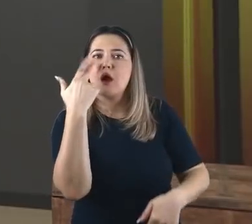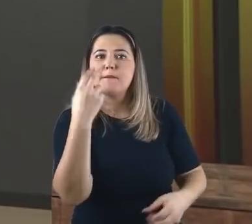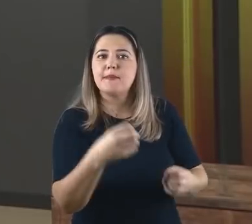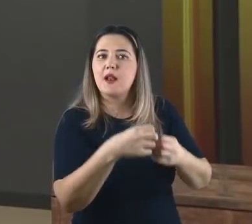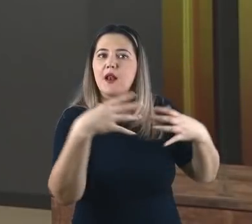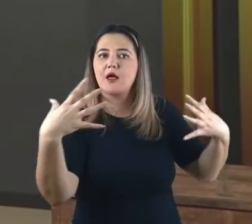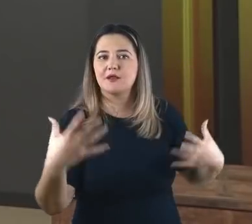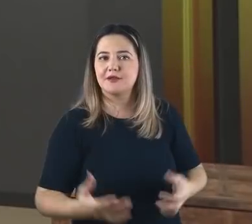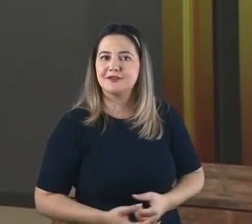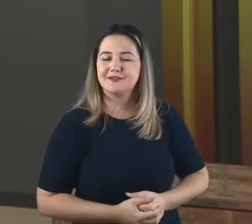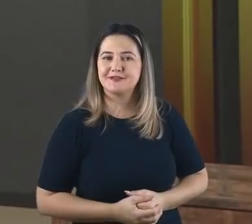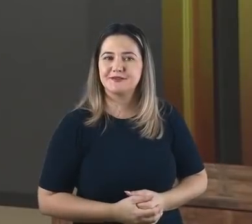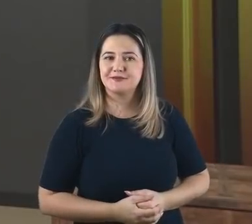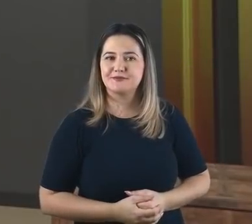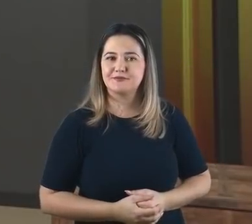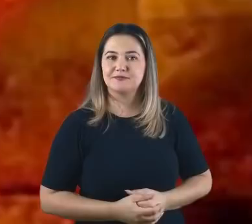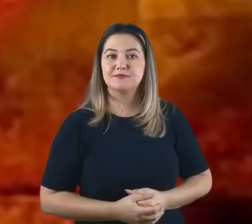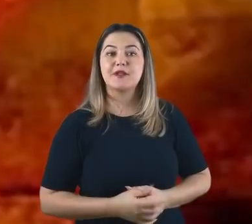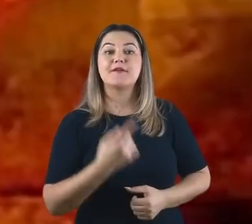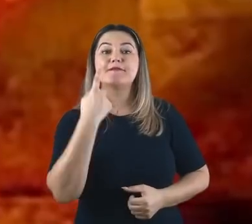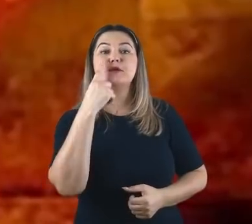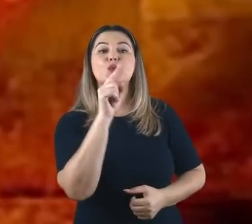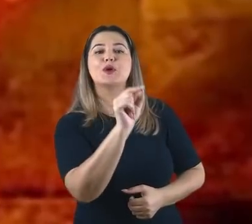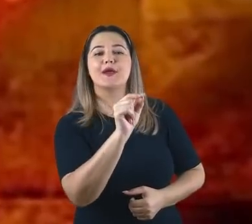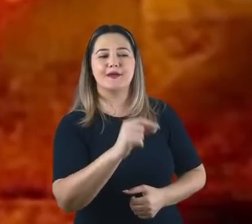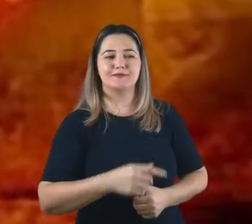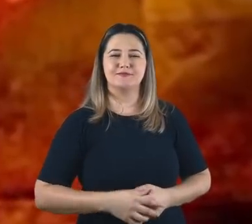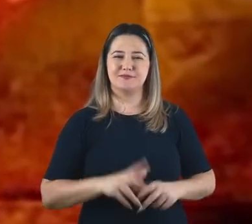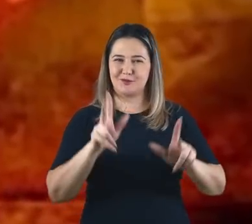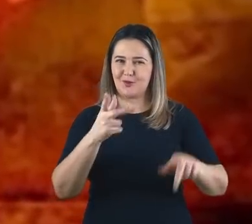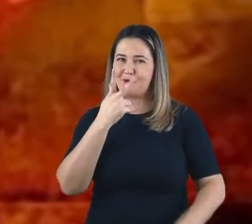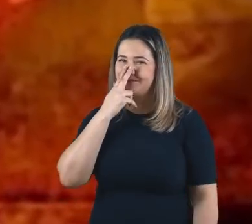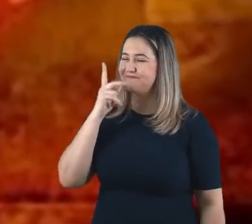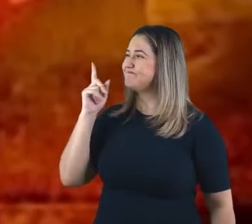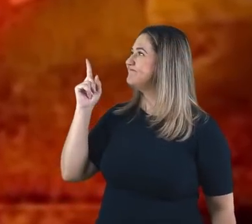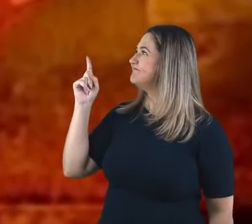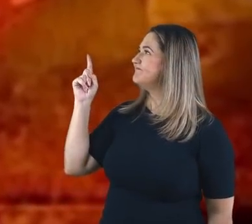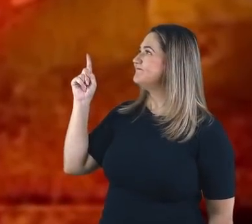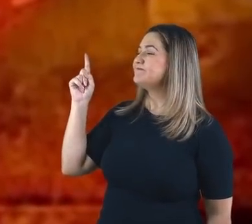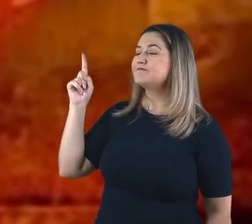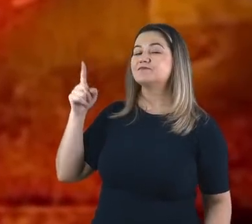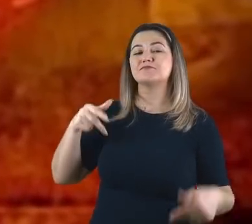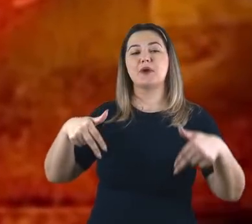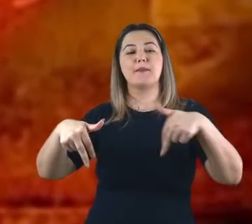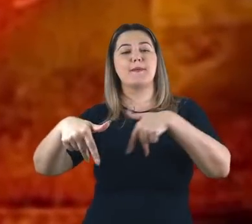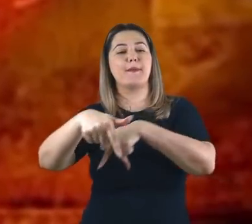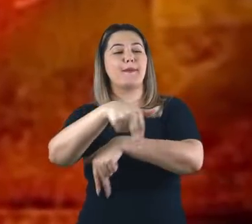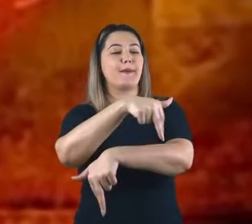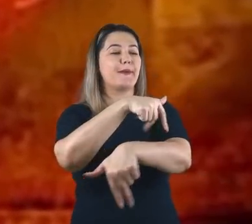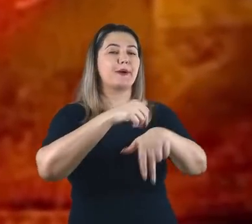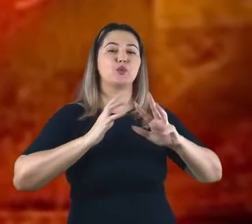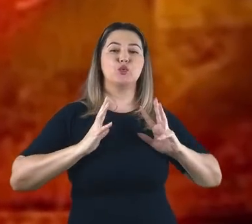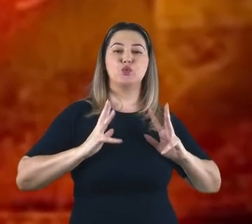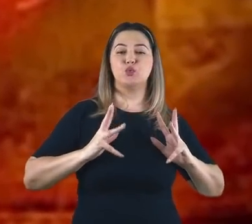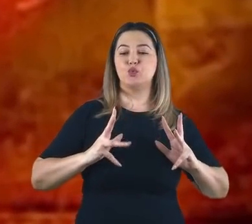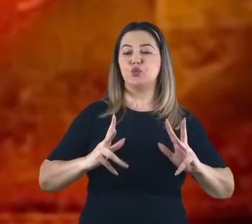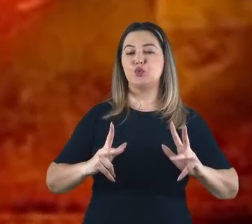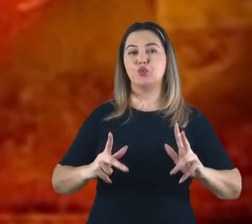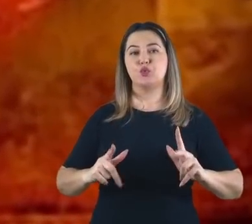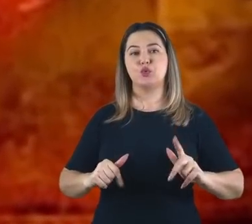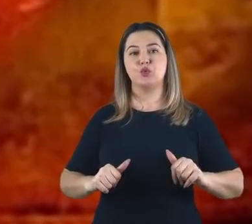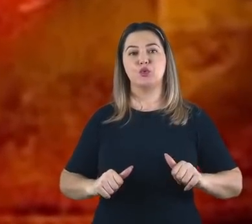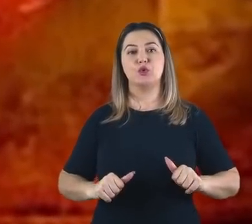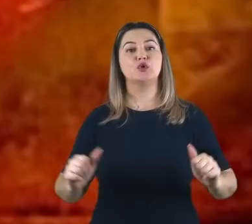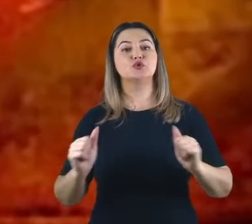sabe o que foi que ele viu ele viu os jovens andando ilesos em meio ao fogo e junto com eles o